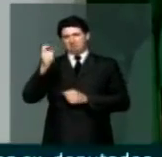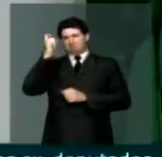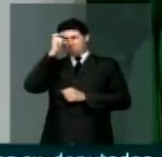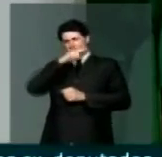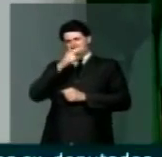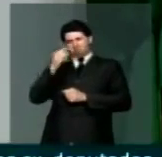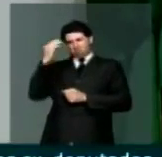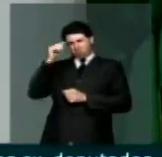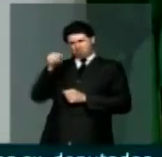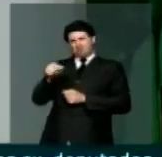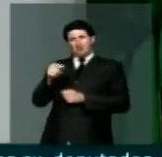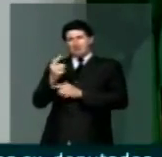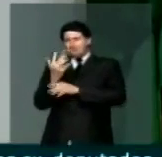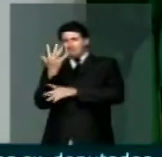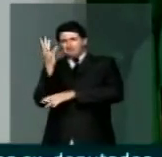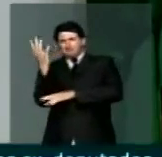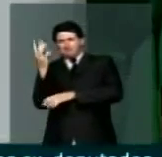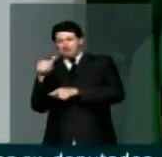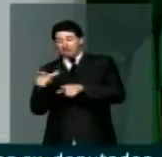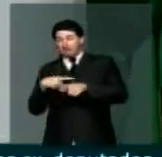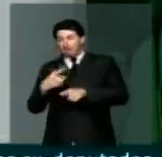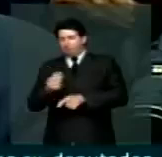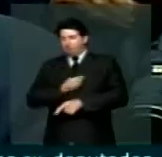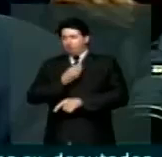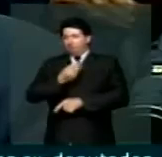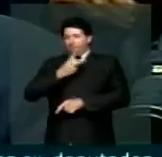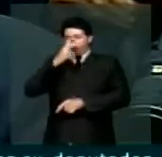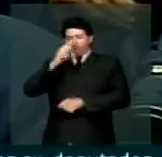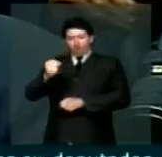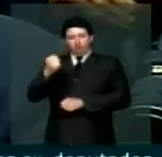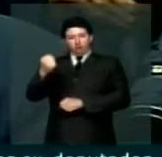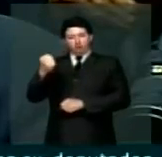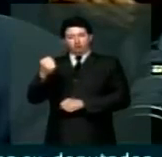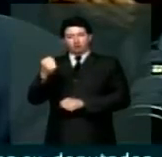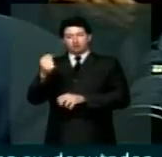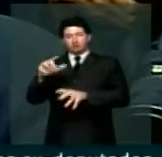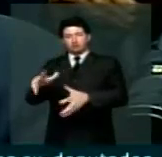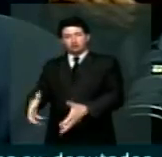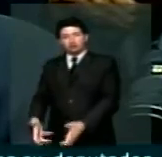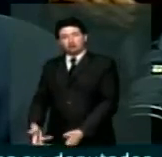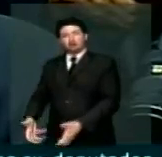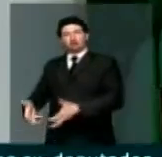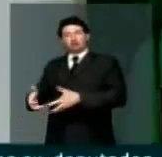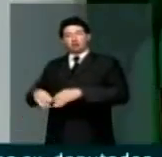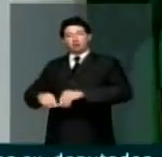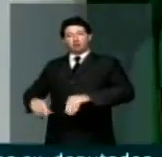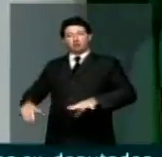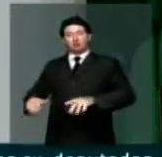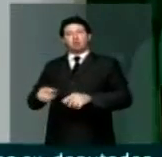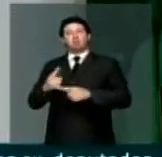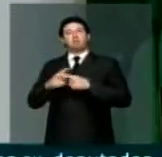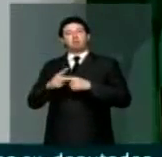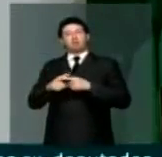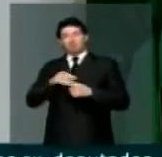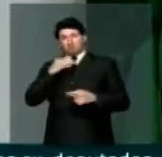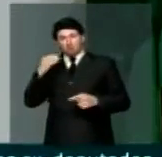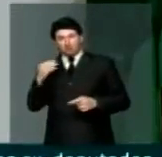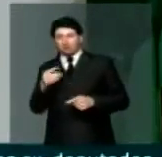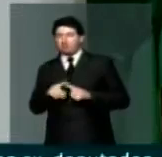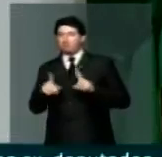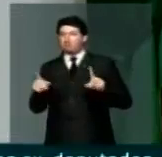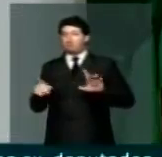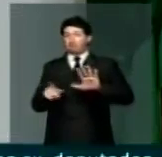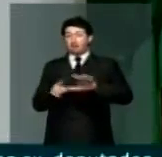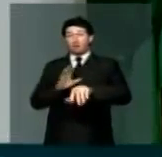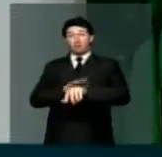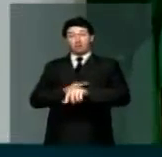uma planta que está tão viva e forte ser tirada do solo para morrer. Mas o tempo